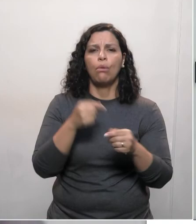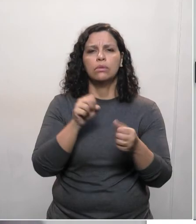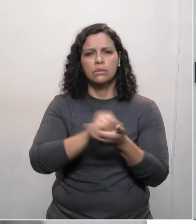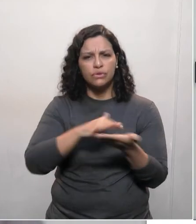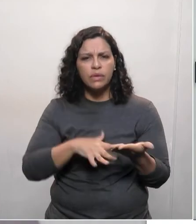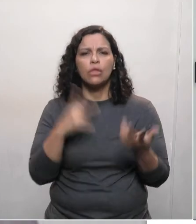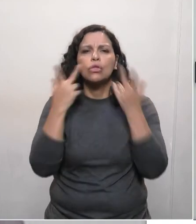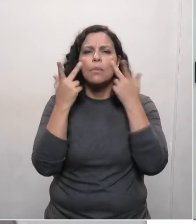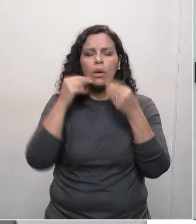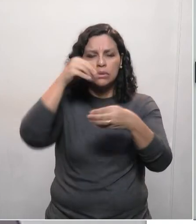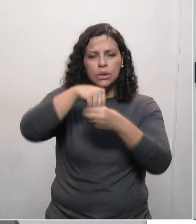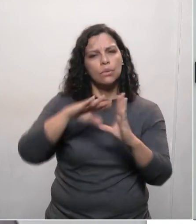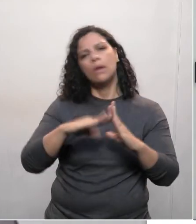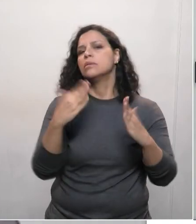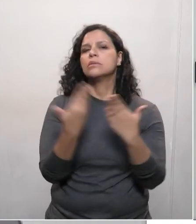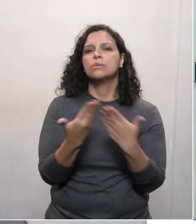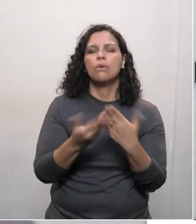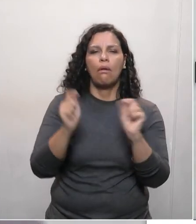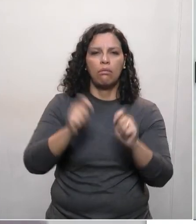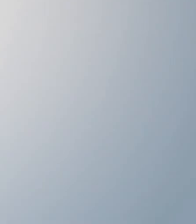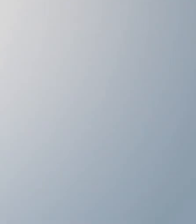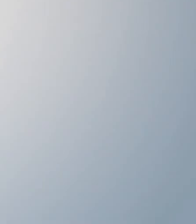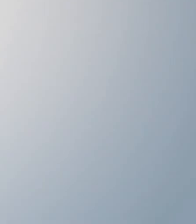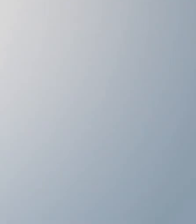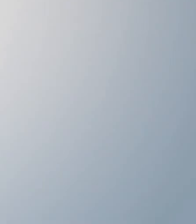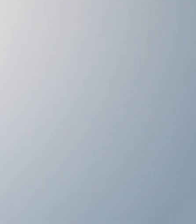escolares e educacionais do Estado. Obrigado, presidente.